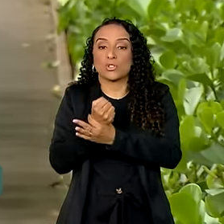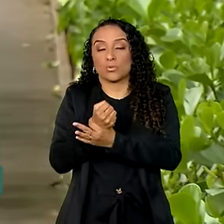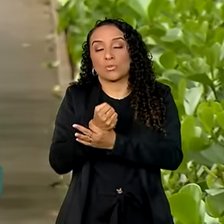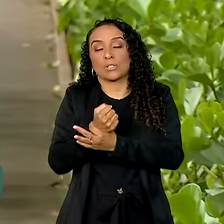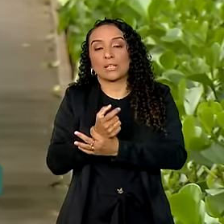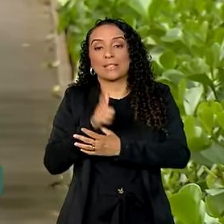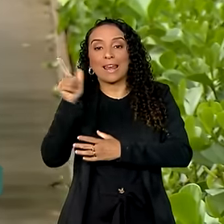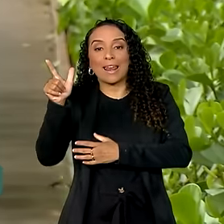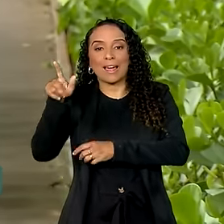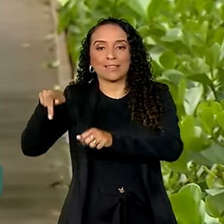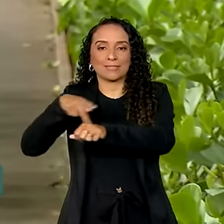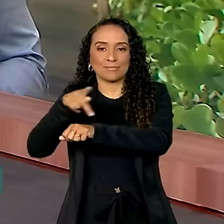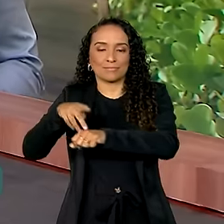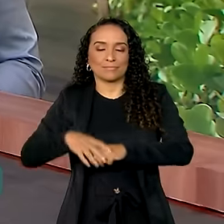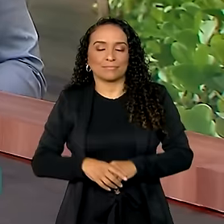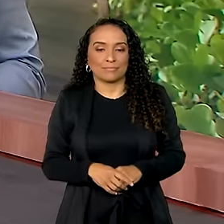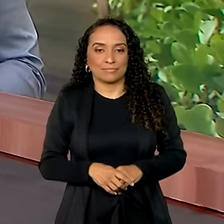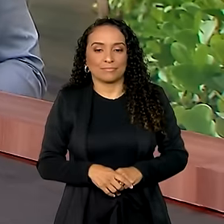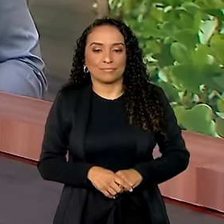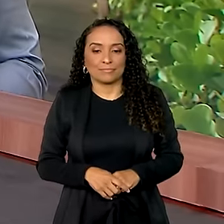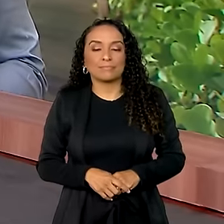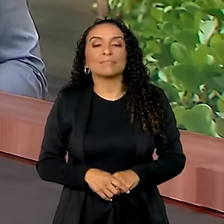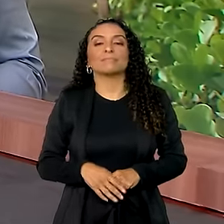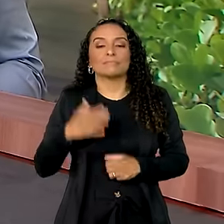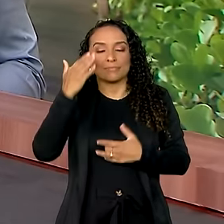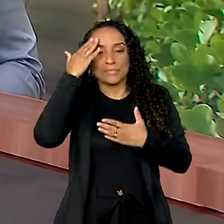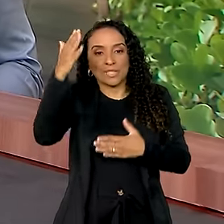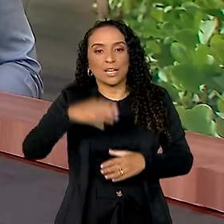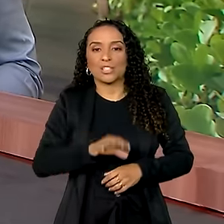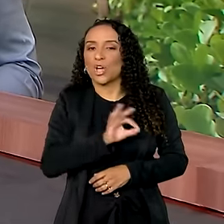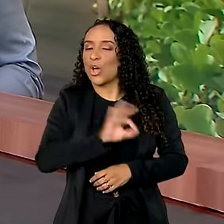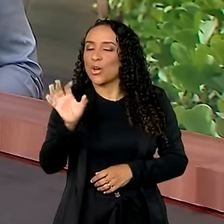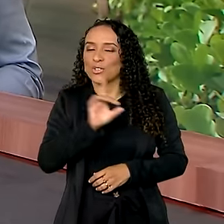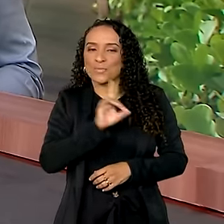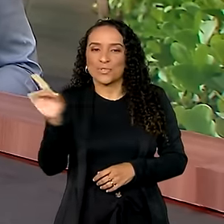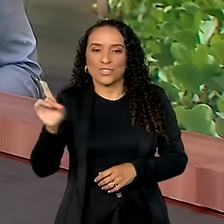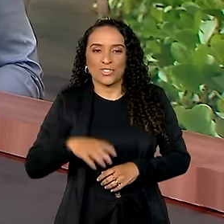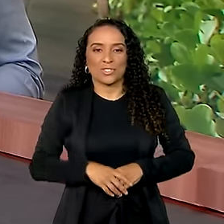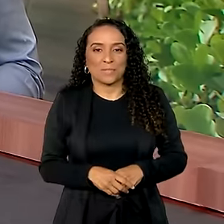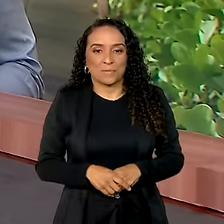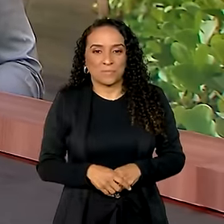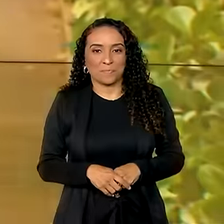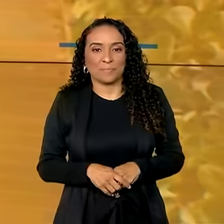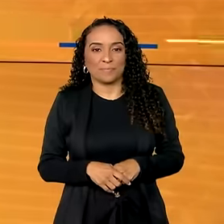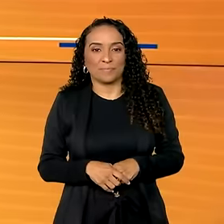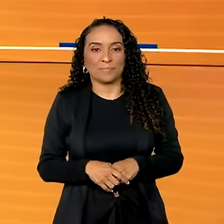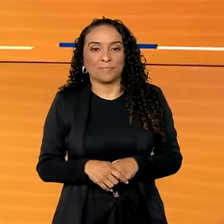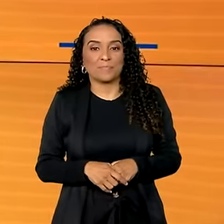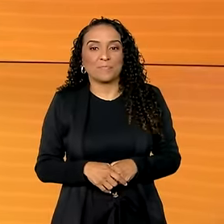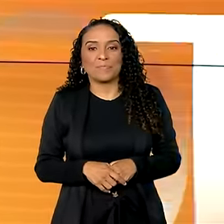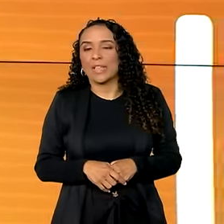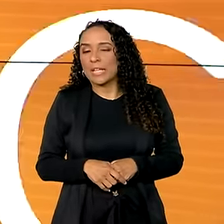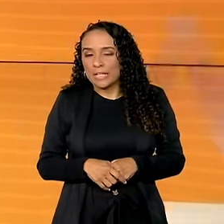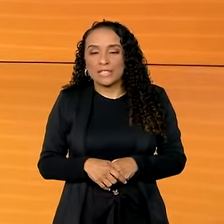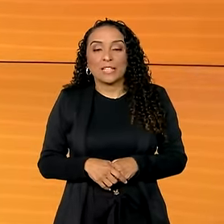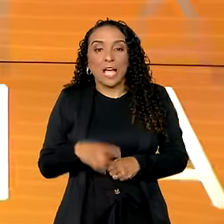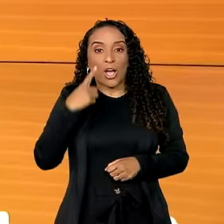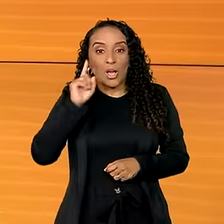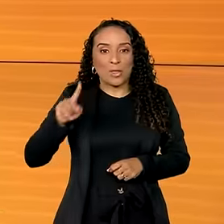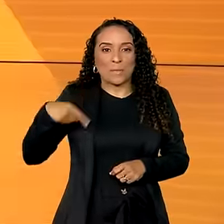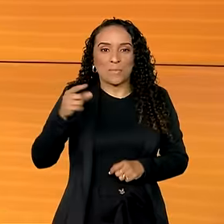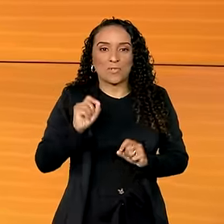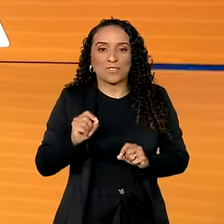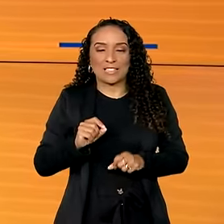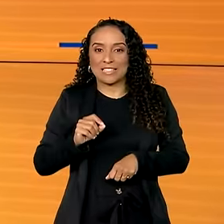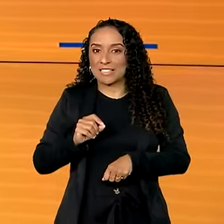naquele país, Karine. Obrigada, Dimas. Ótimo dia para você aí em São Paulo. E veja a seguir,